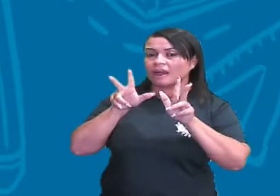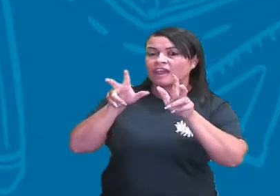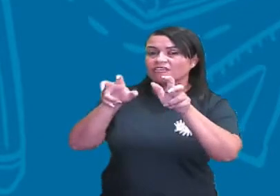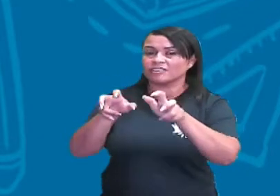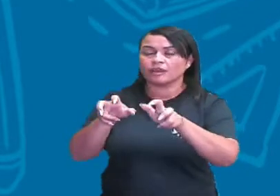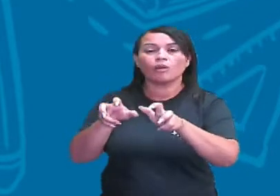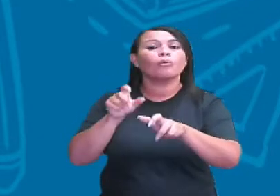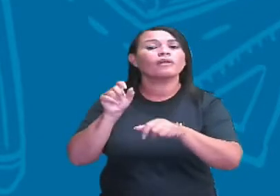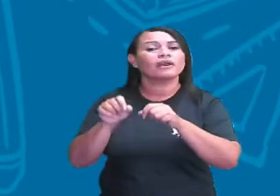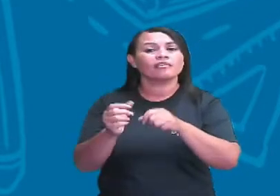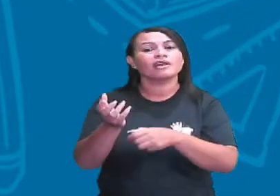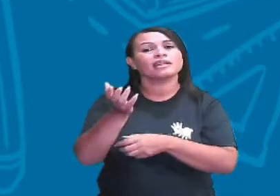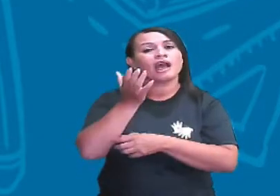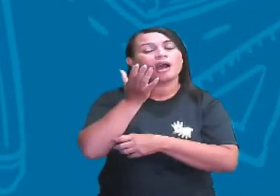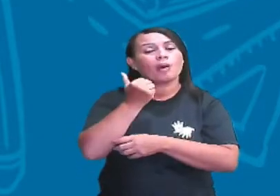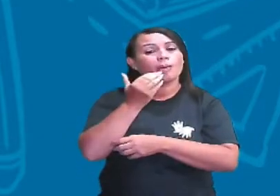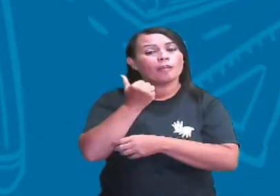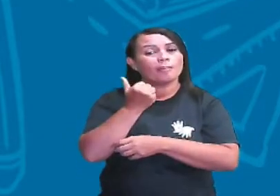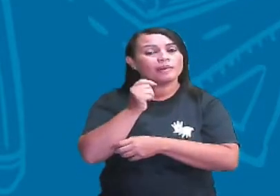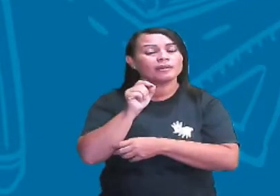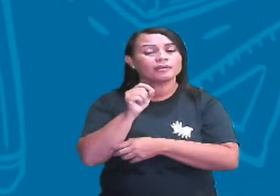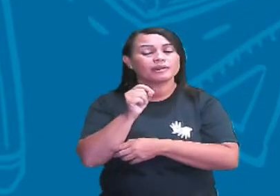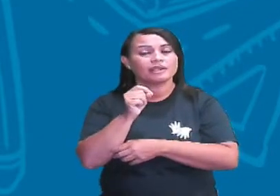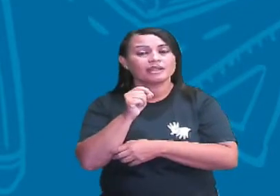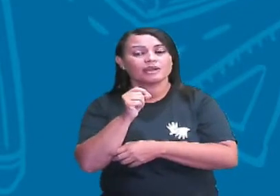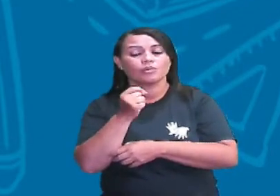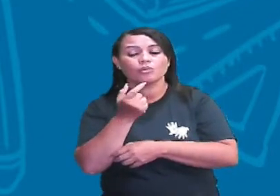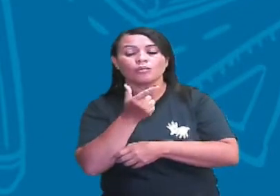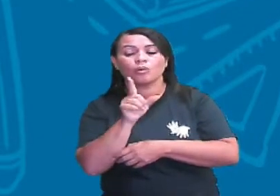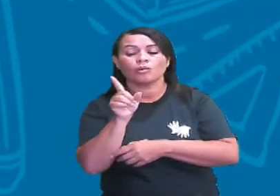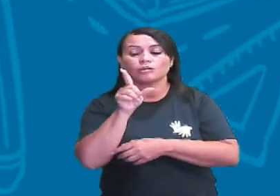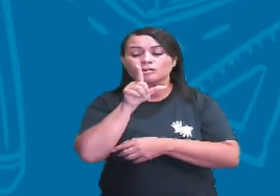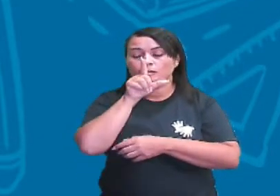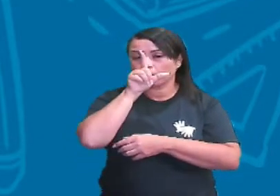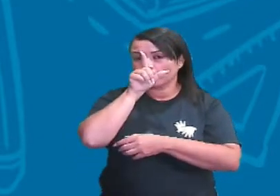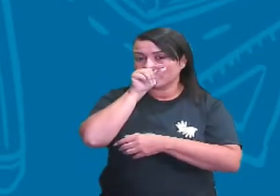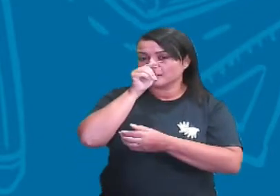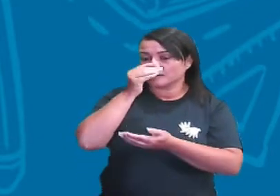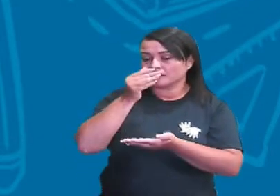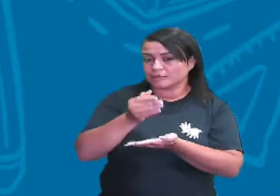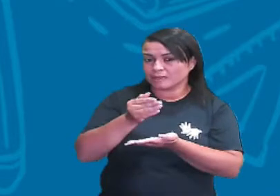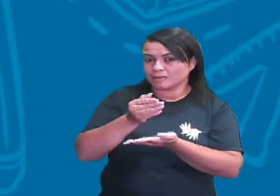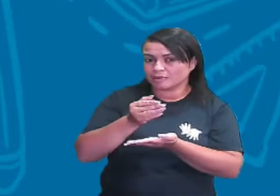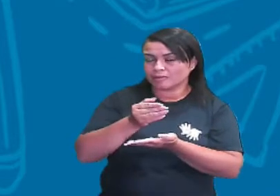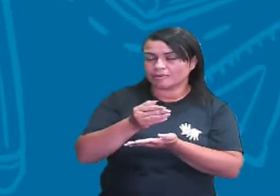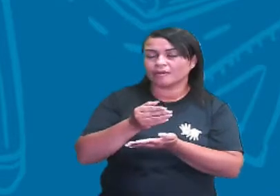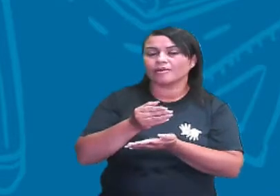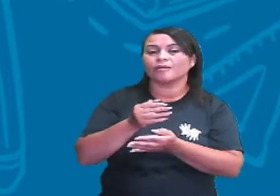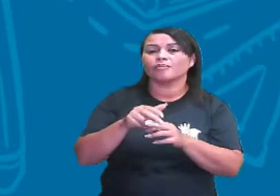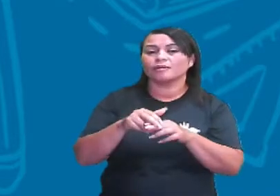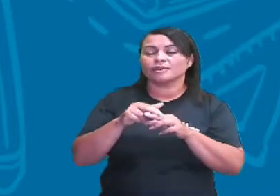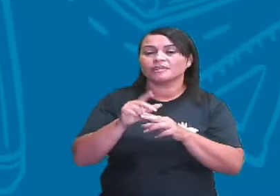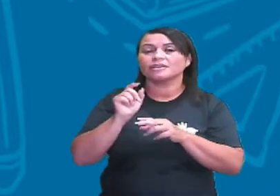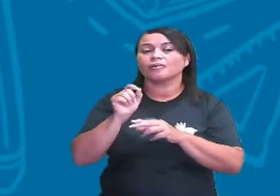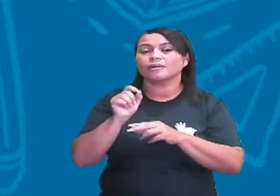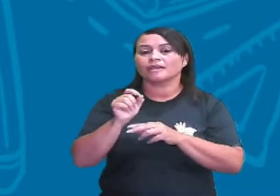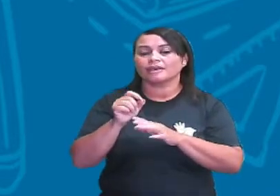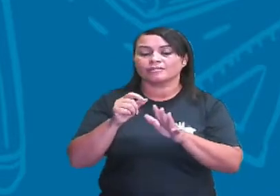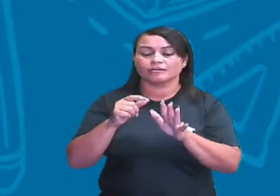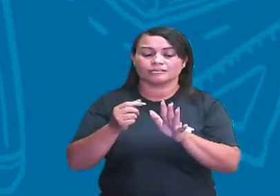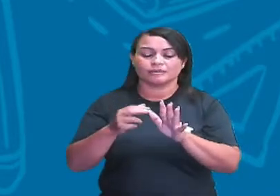alimentando ali daquele outro pássaro, um pássaro menor, e portanto ele é dito como consumidor